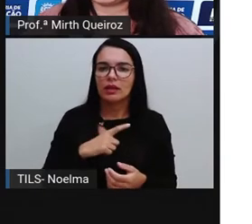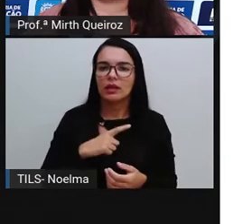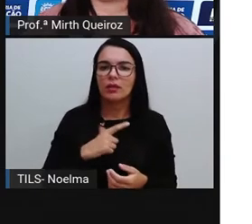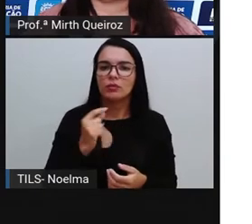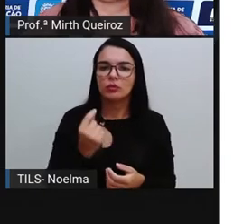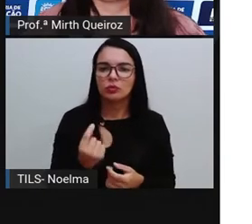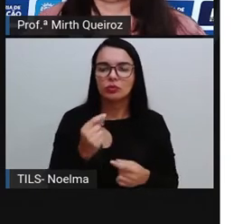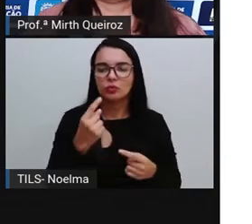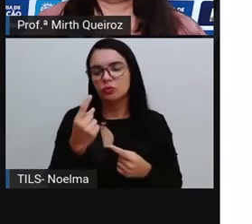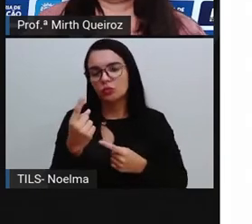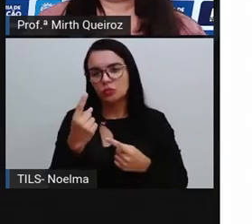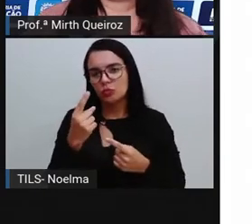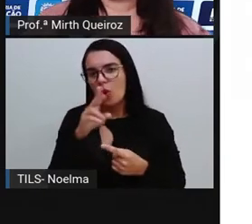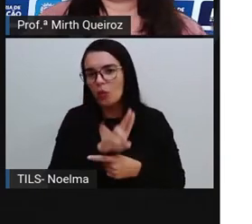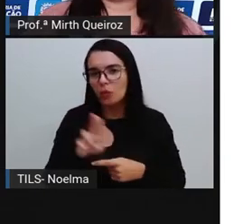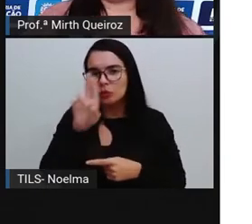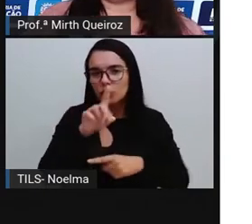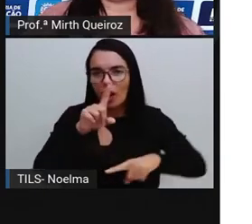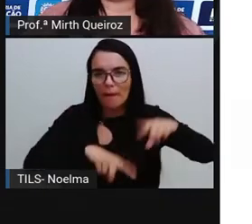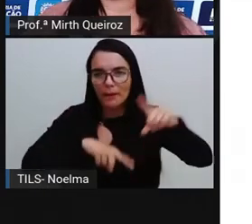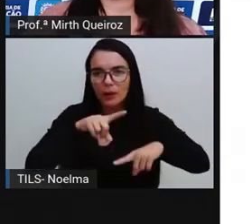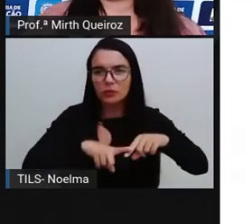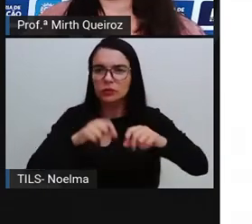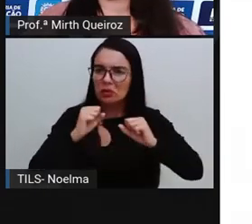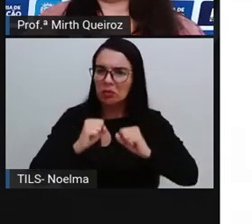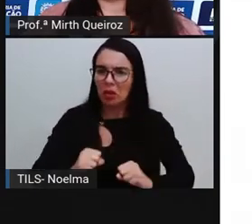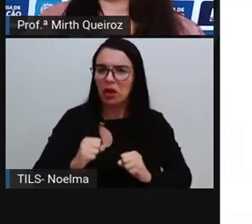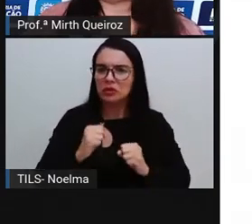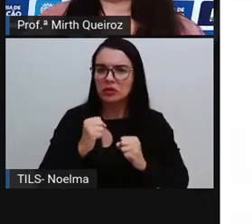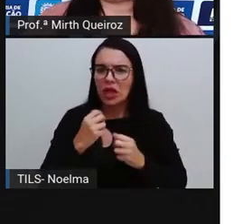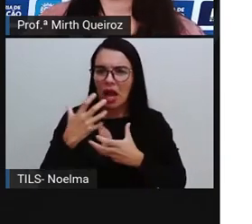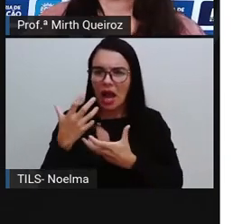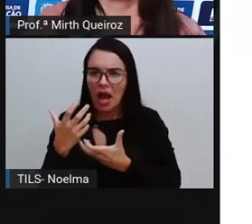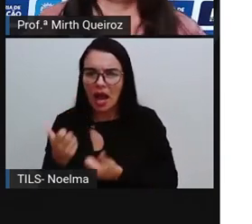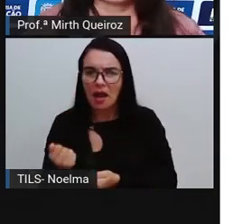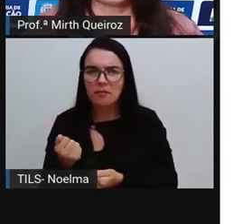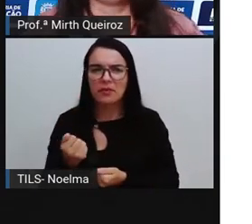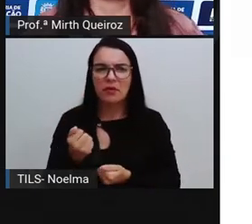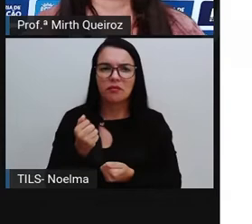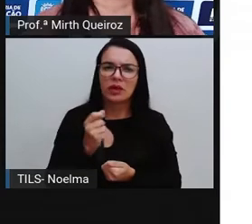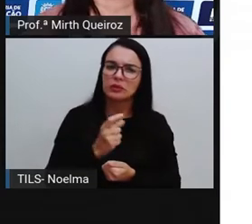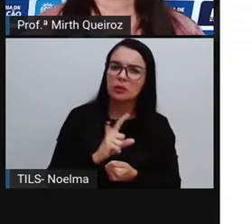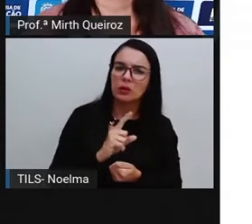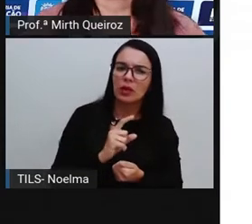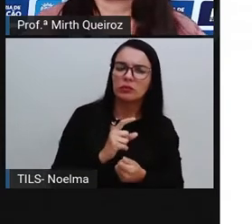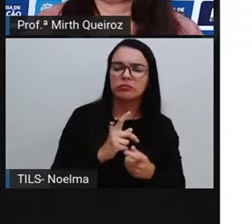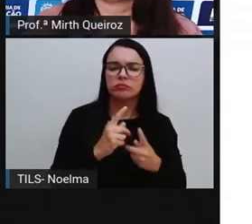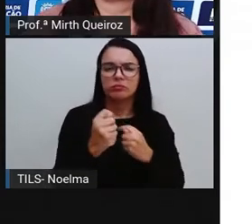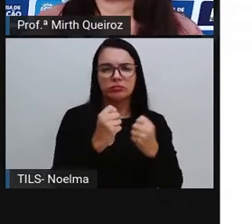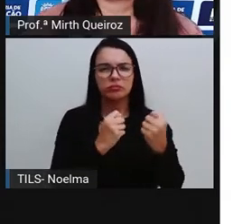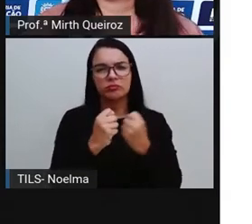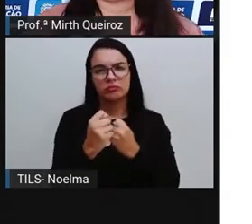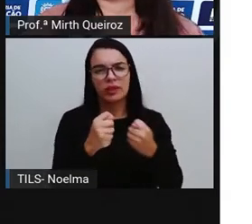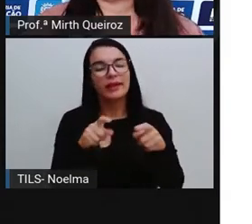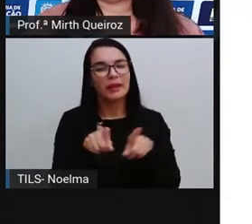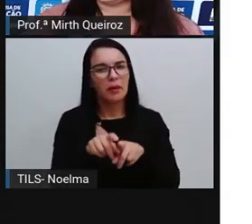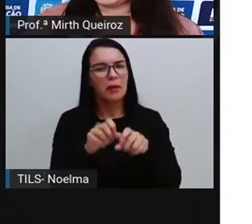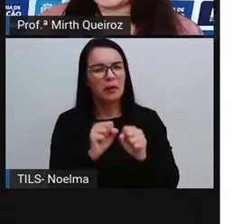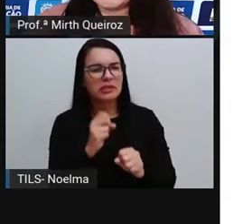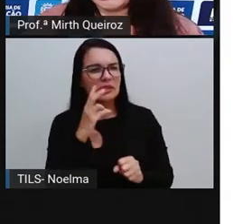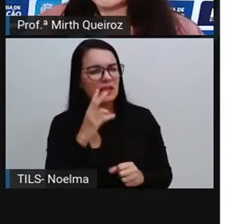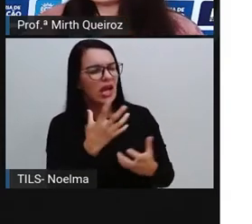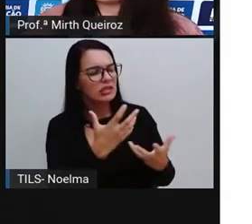avaliado a possível aceitação dele no mercado, que também vai ser o quê? A probabilidade